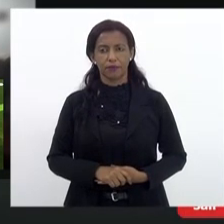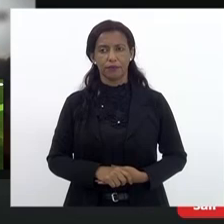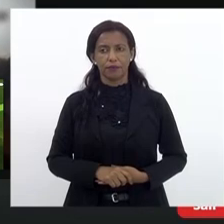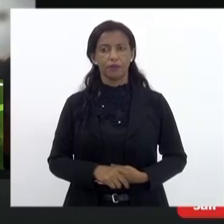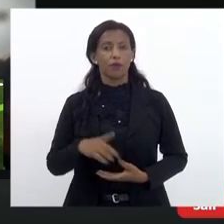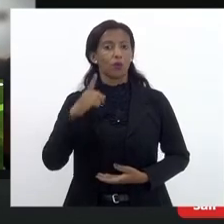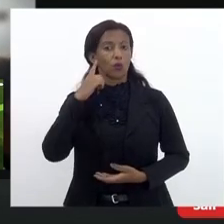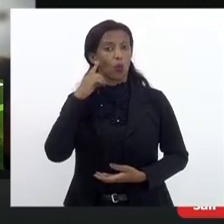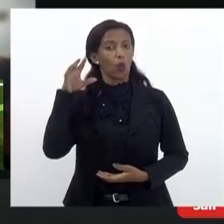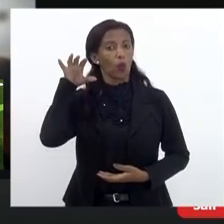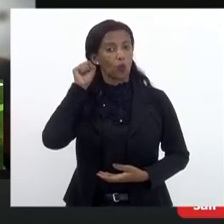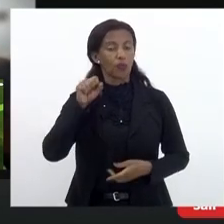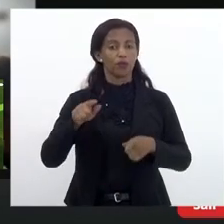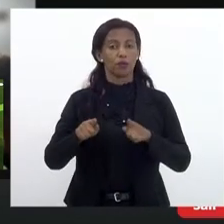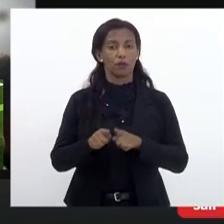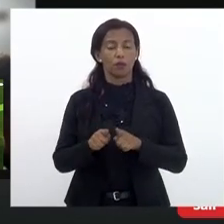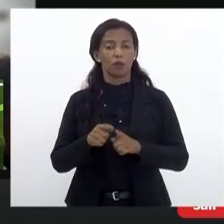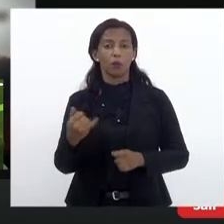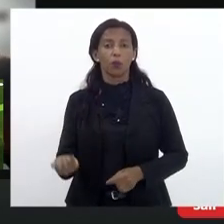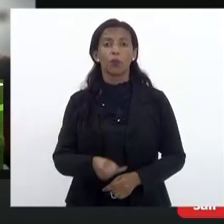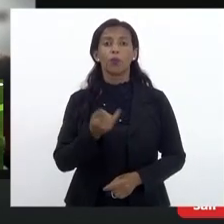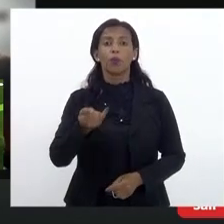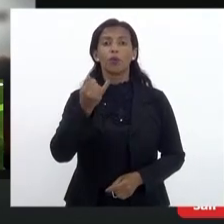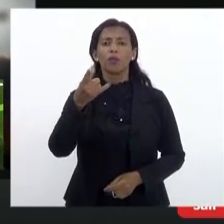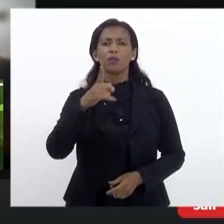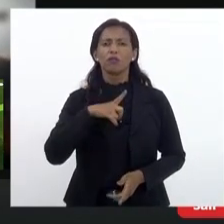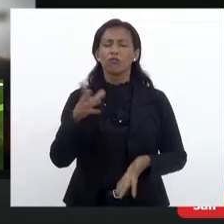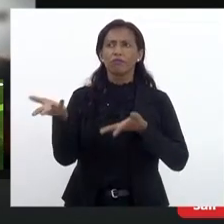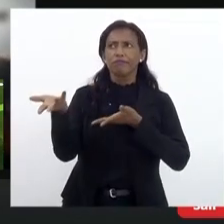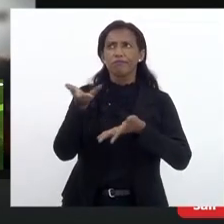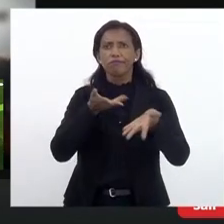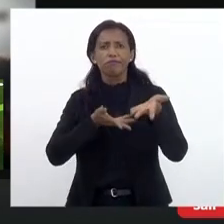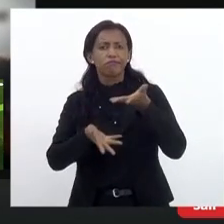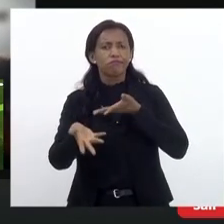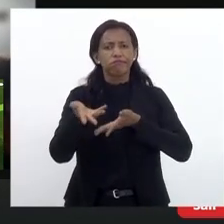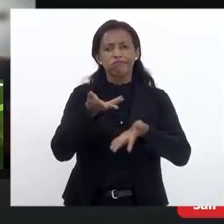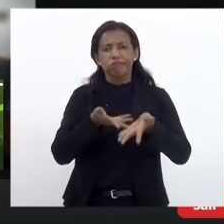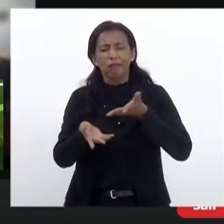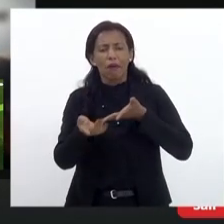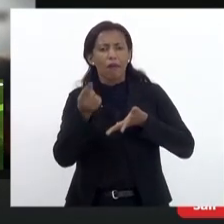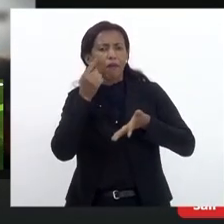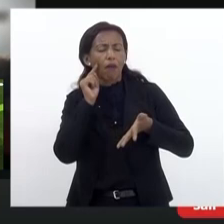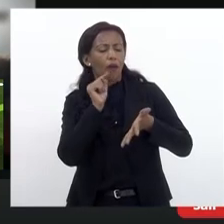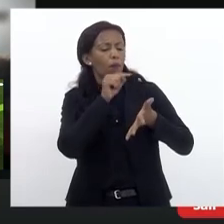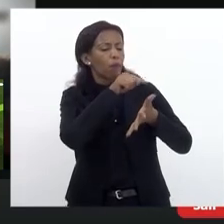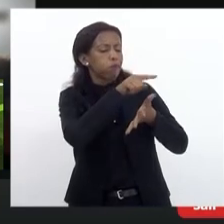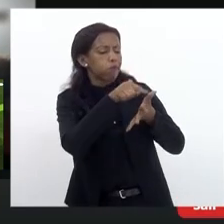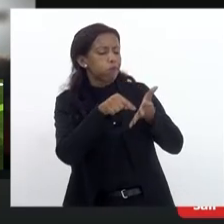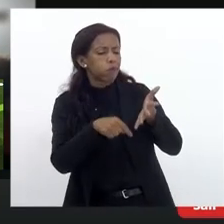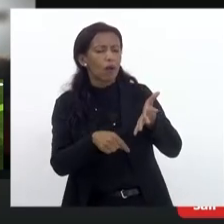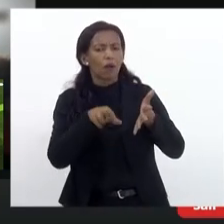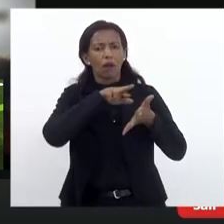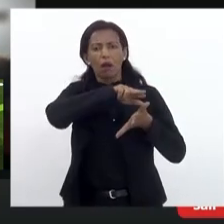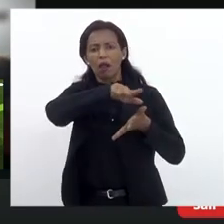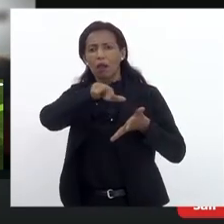ouvindo a importância para a gente poder estar pontuando diversas